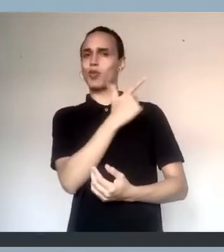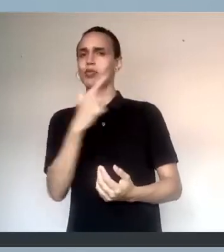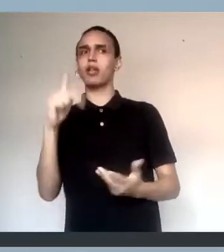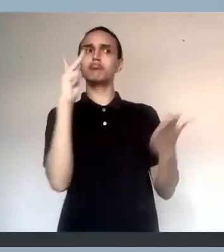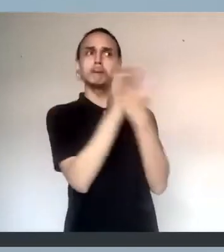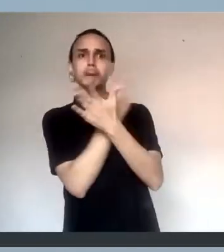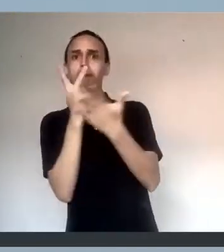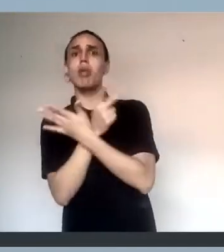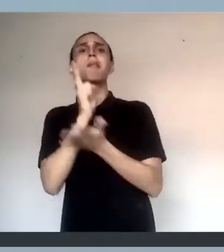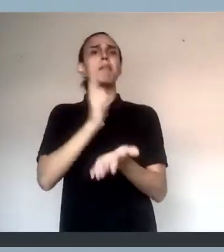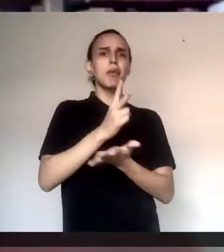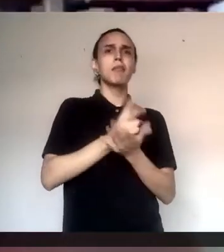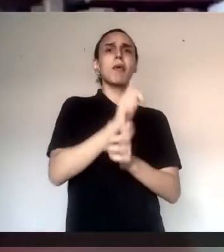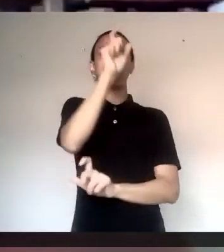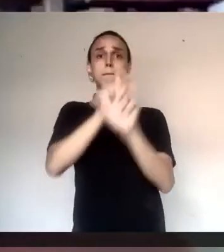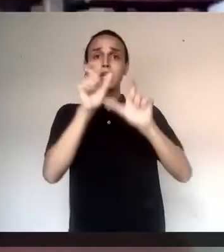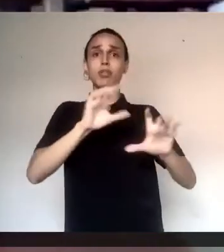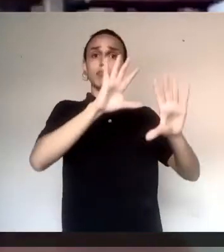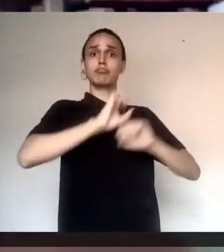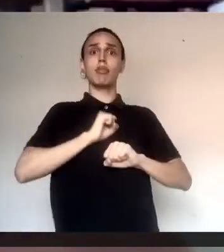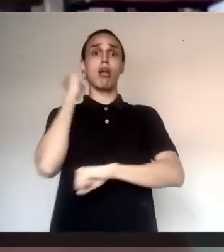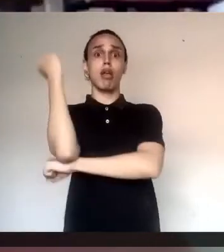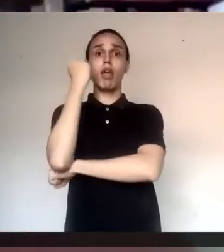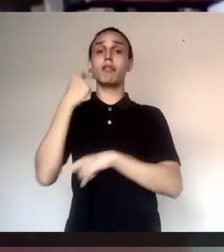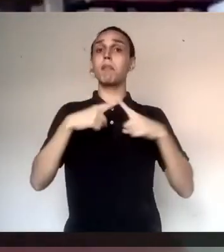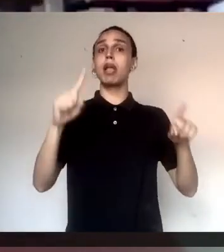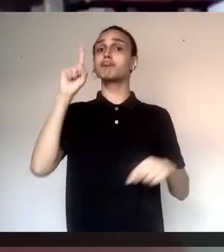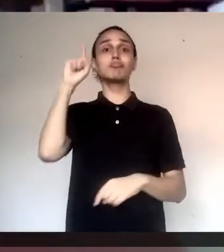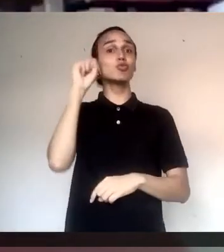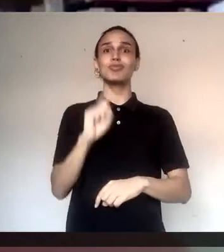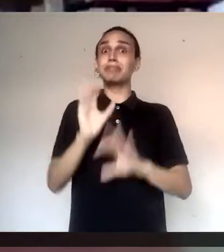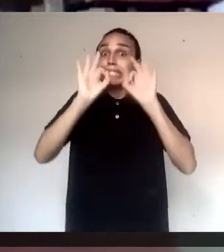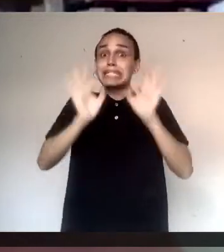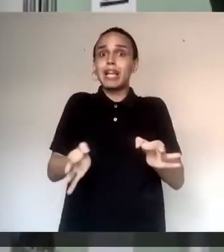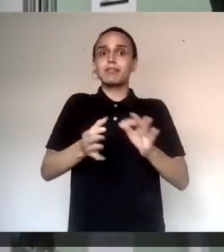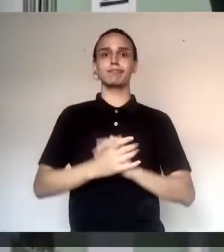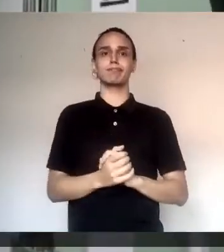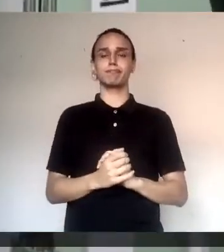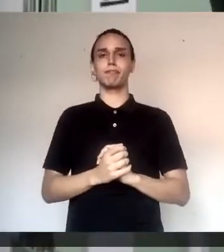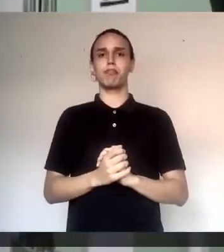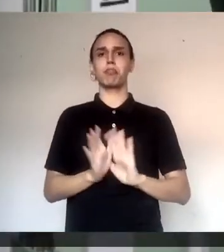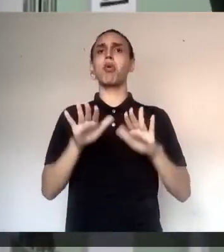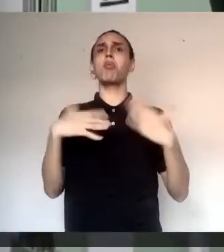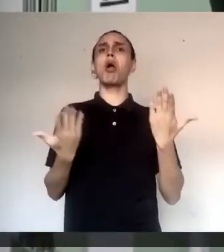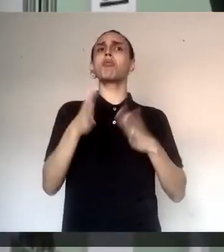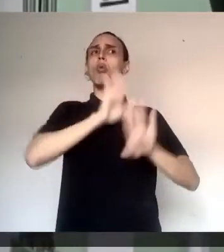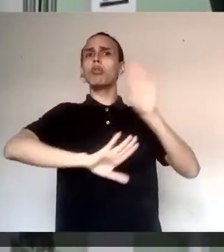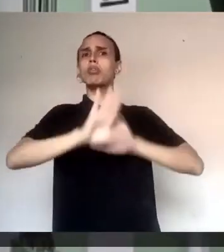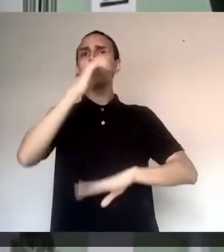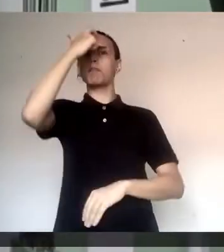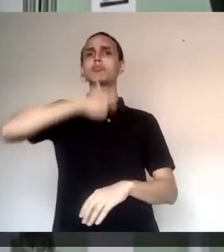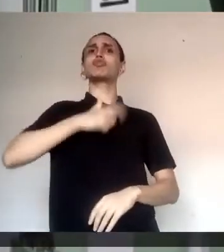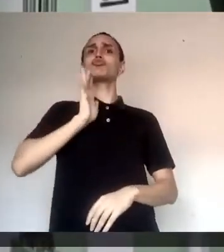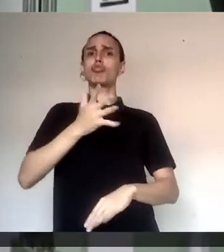aconteceu. Isso não está acontecendo, mesmo nos casos mais graves. Mas a gente não tem ainda essa resposta completa. Que cuidados os pacientes que